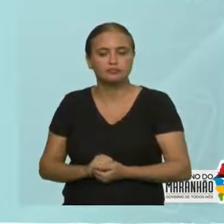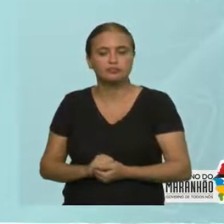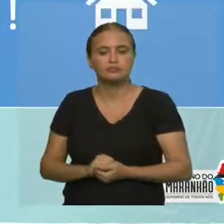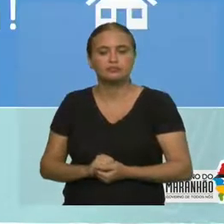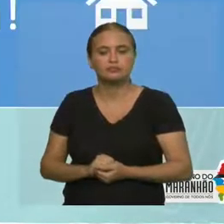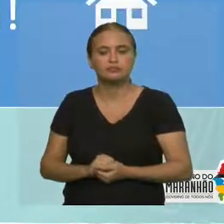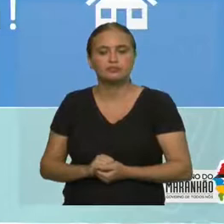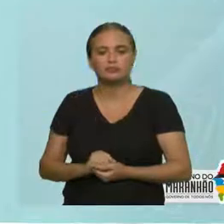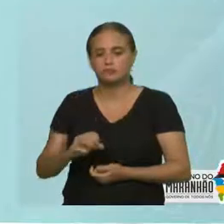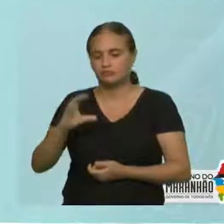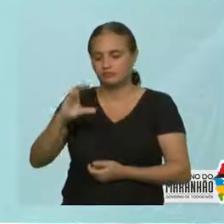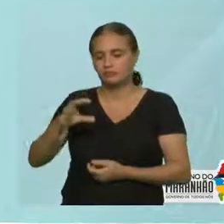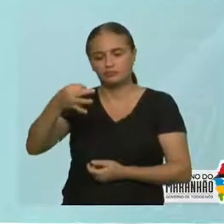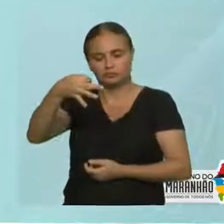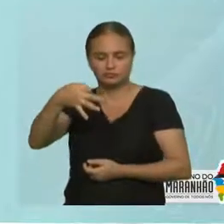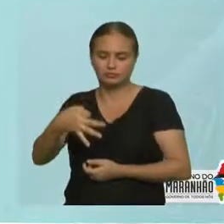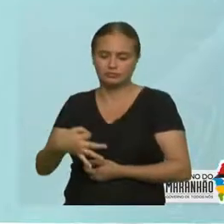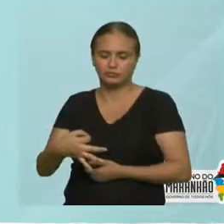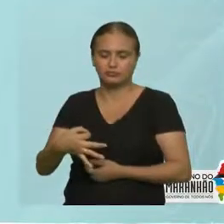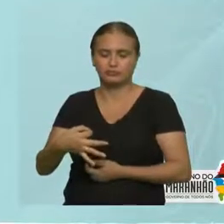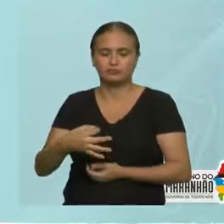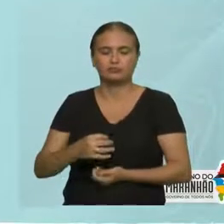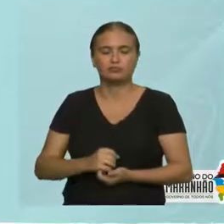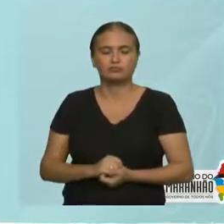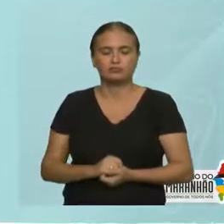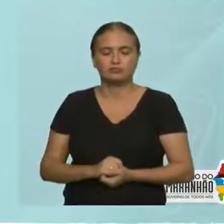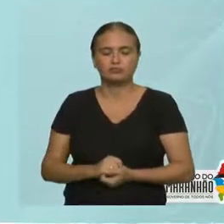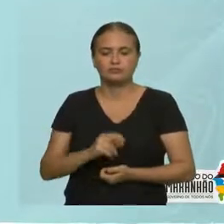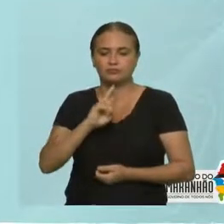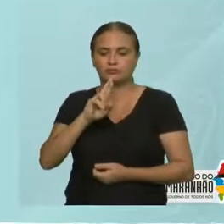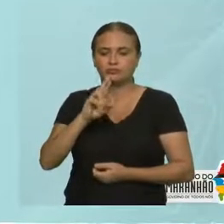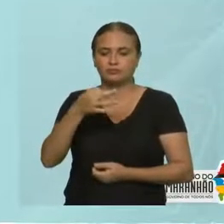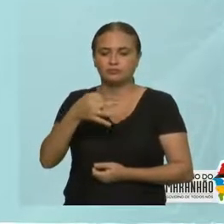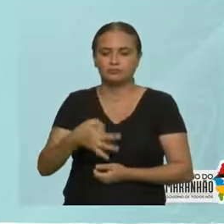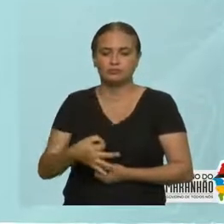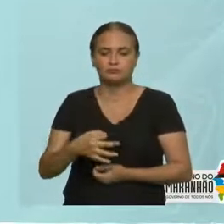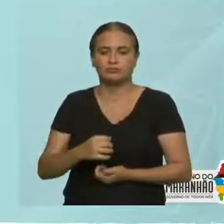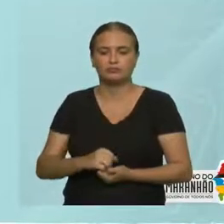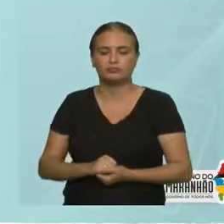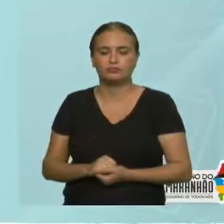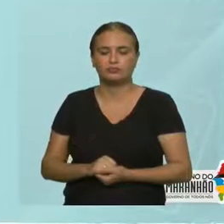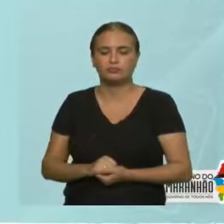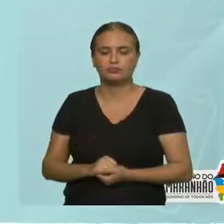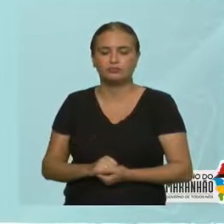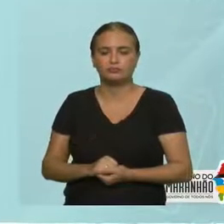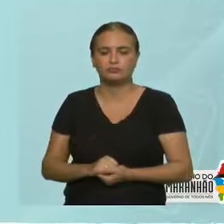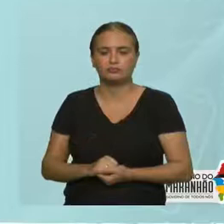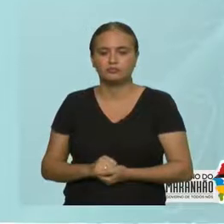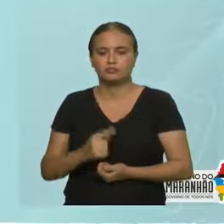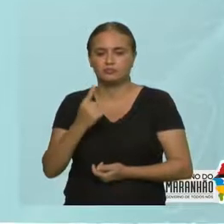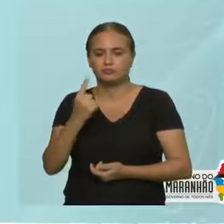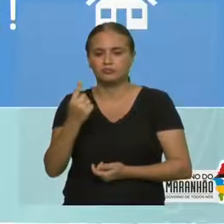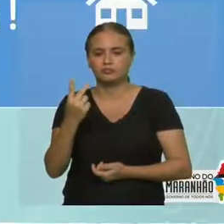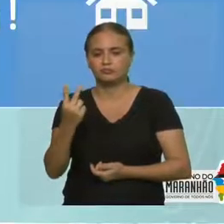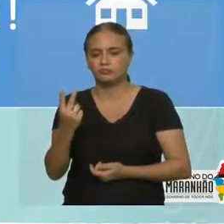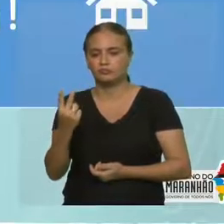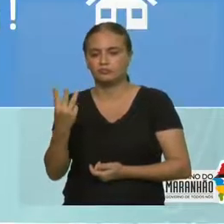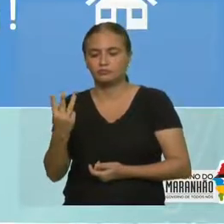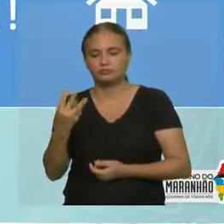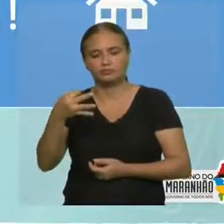Ok? Então, letra C são as alternativas assertivas 1, 2 e 3.